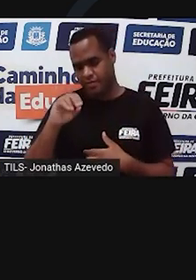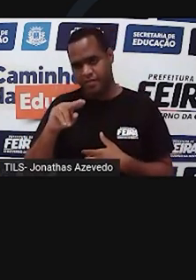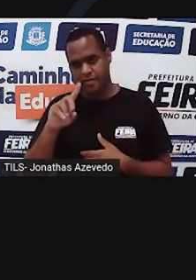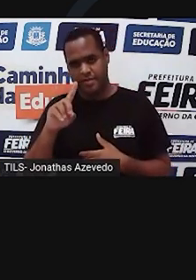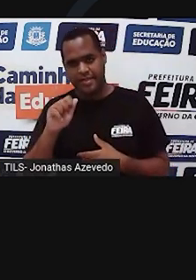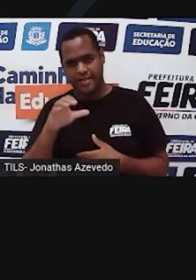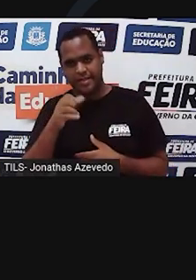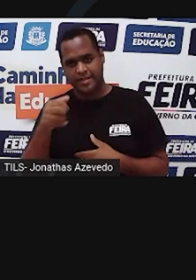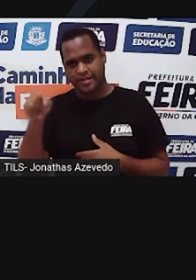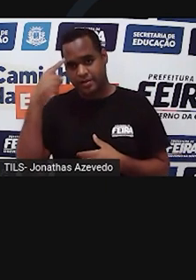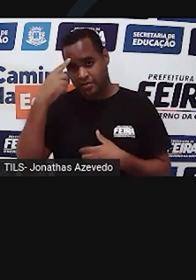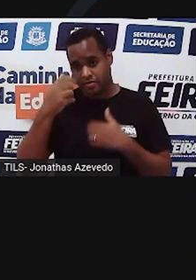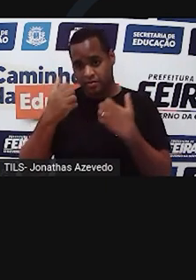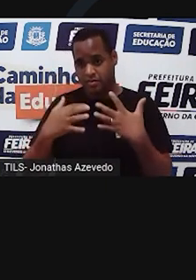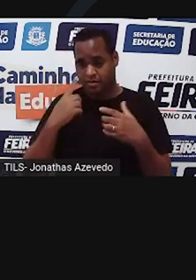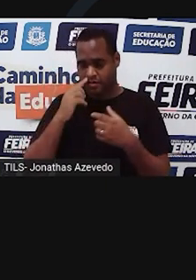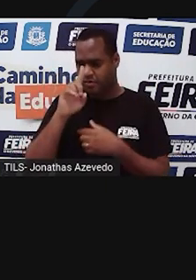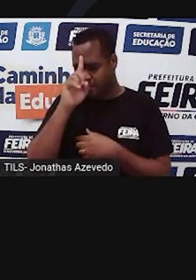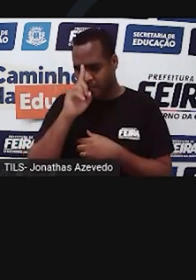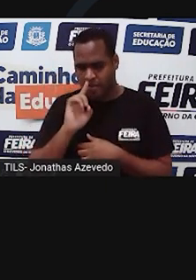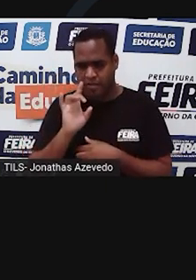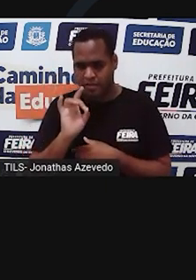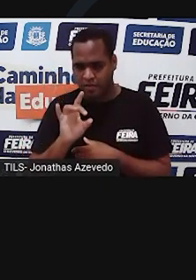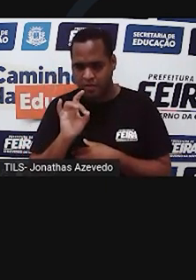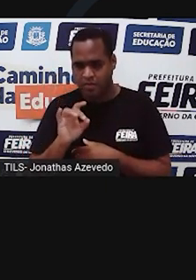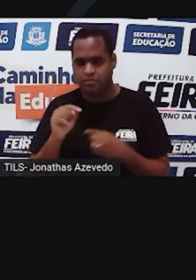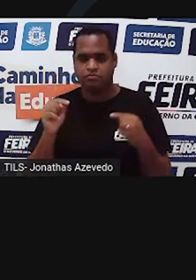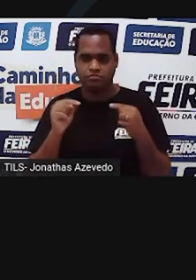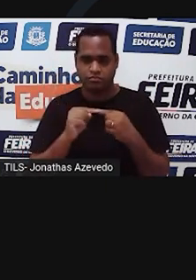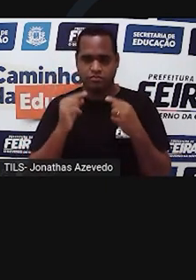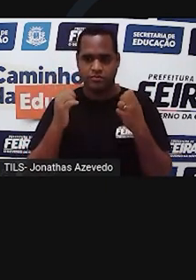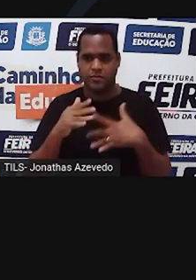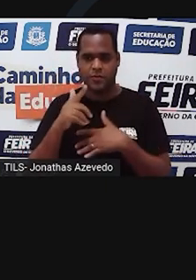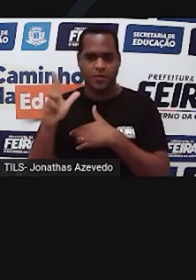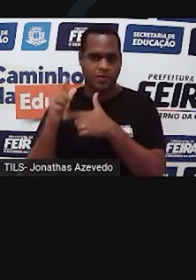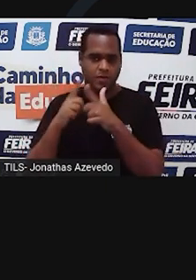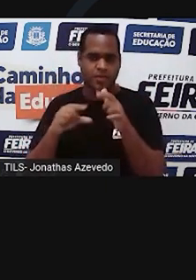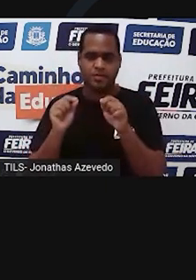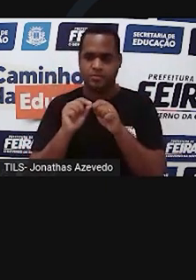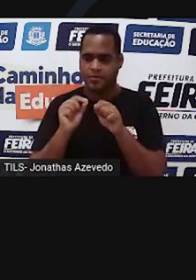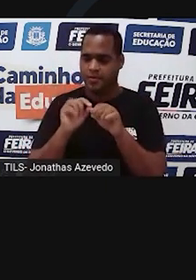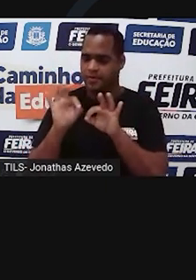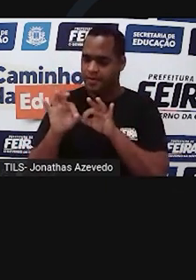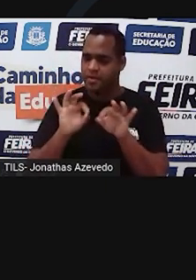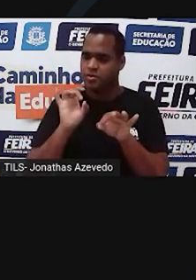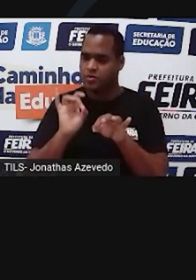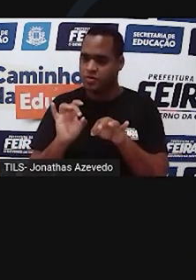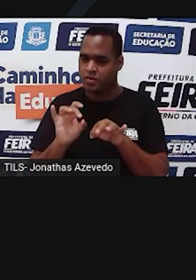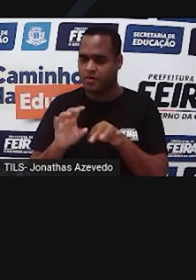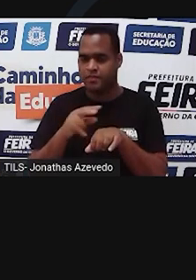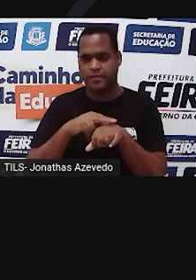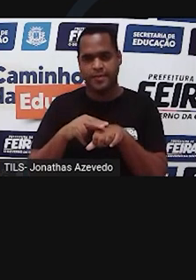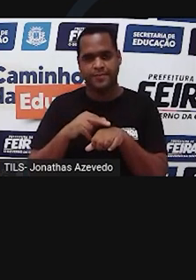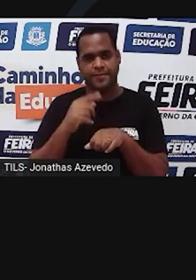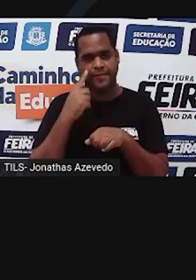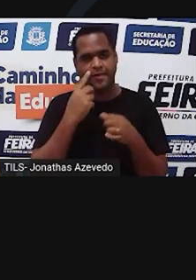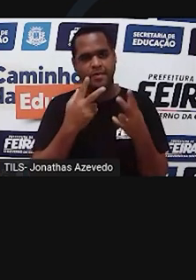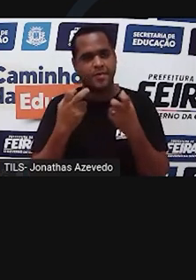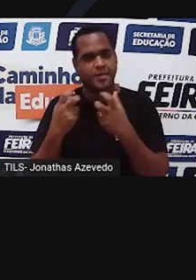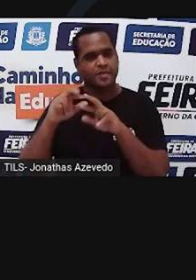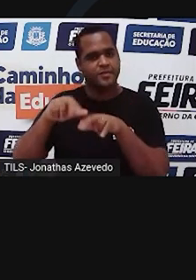produzia só sementes amarelas, com a parte feminina de outra que produzia só sementes verdes. E observou que os